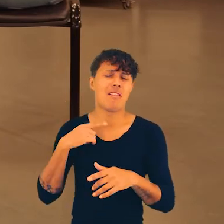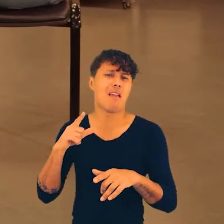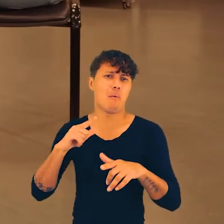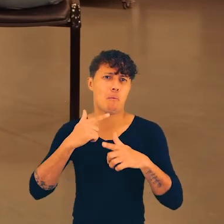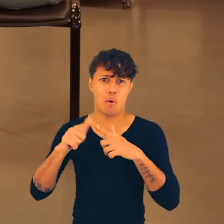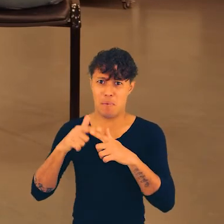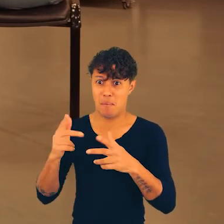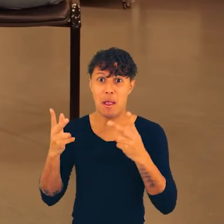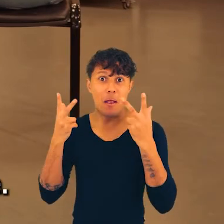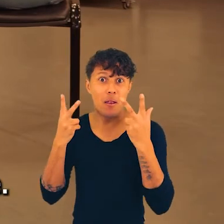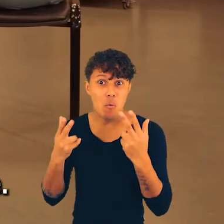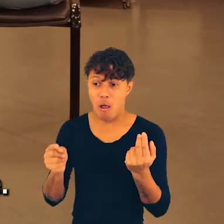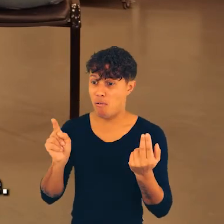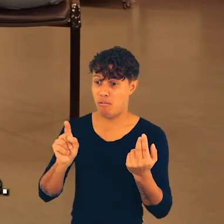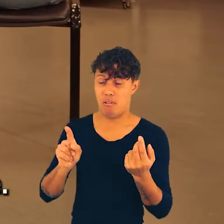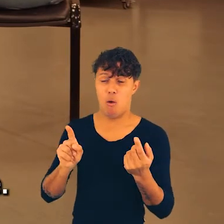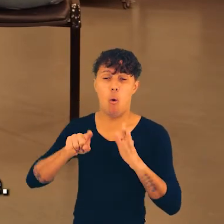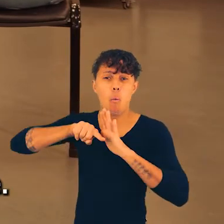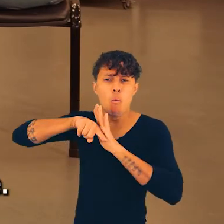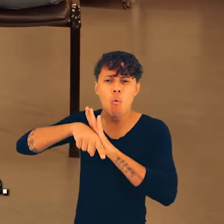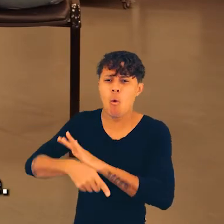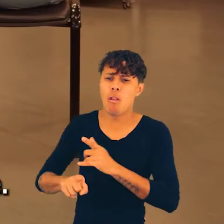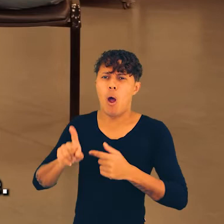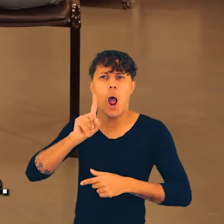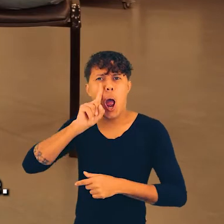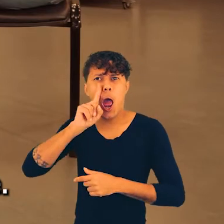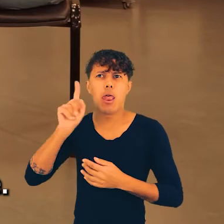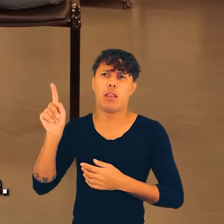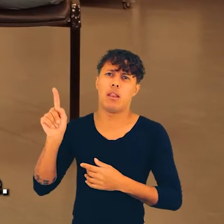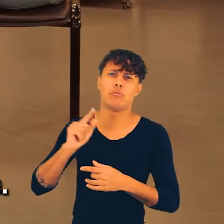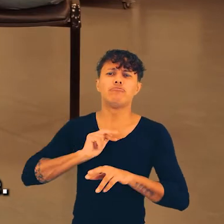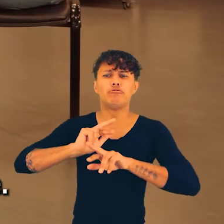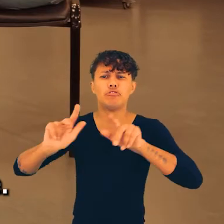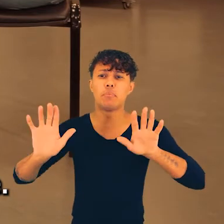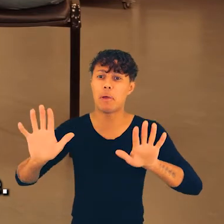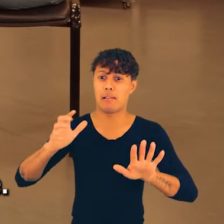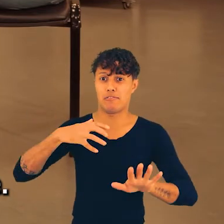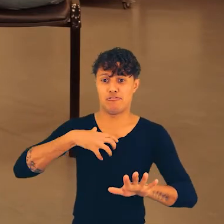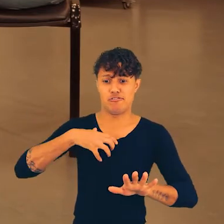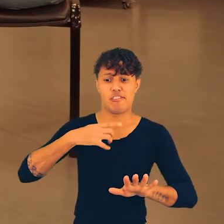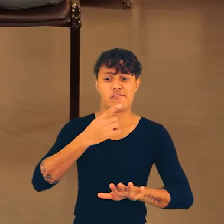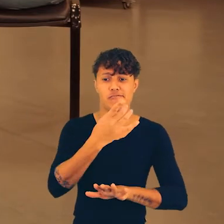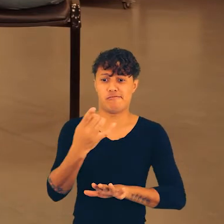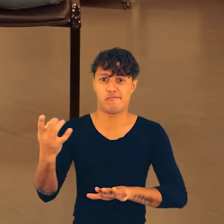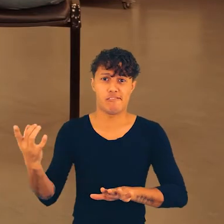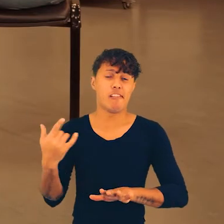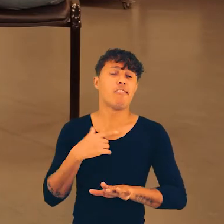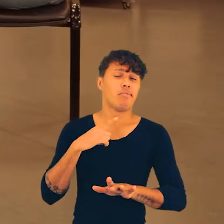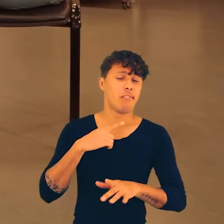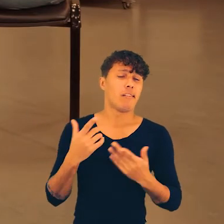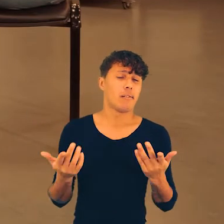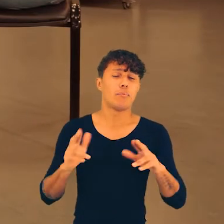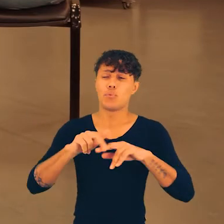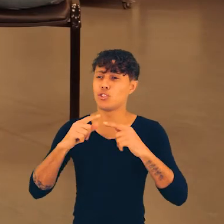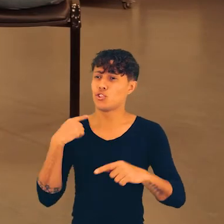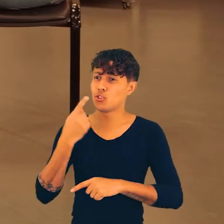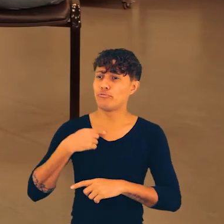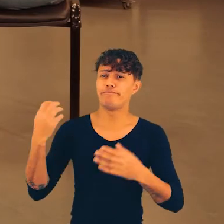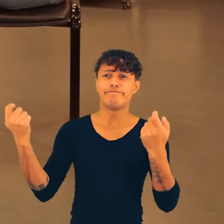todo mundo passa para o problema. Às vezes, o problema não é o mesmo, da mesma complexidade, da mesma gravidade e tal, mas não é que